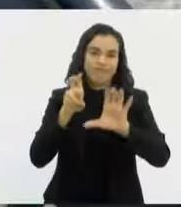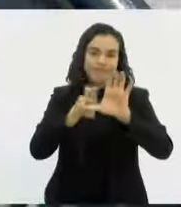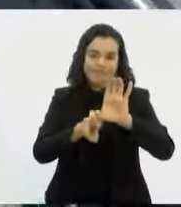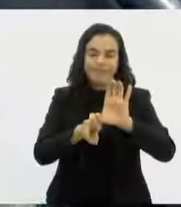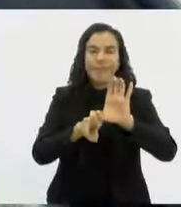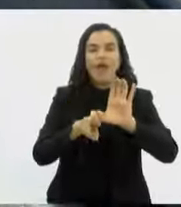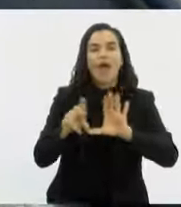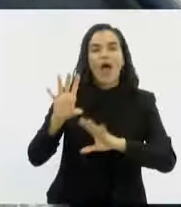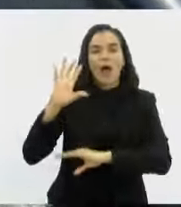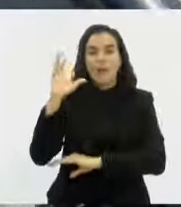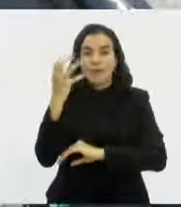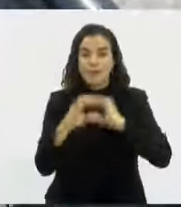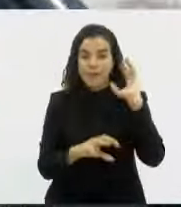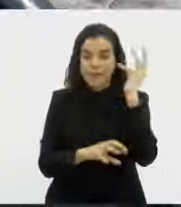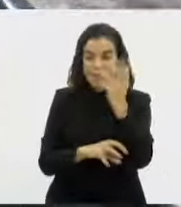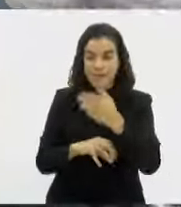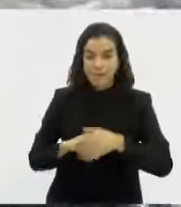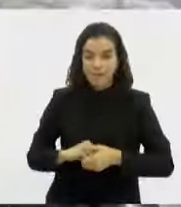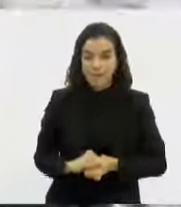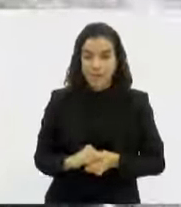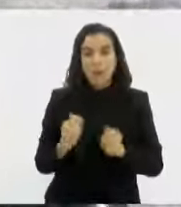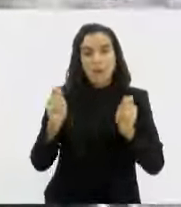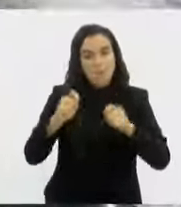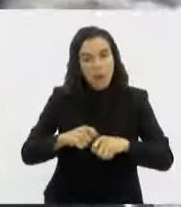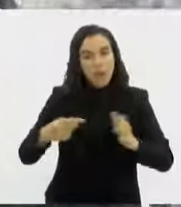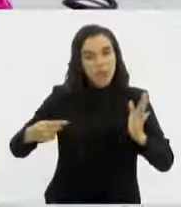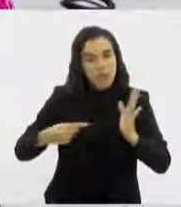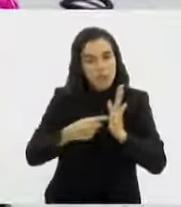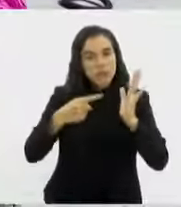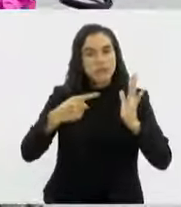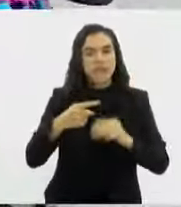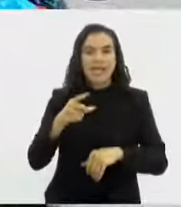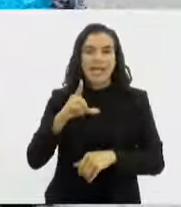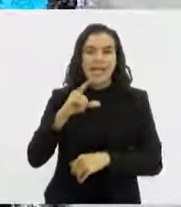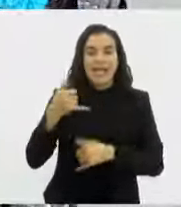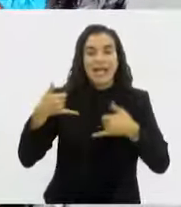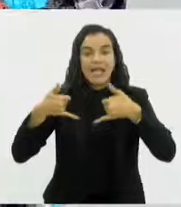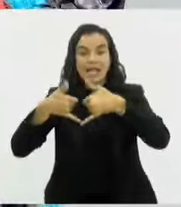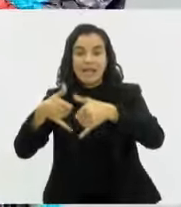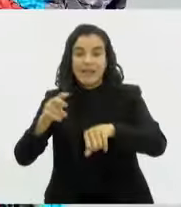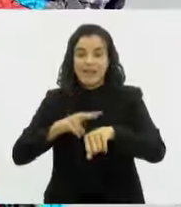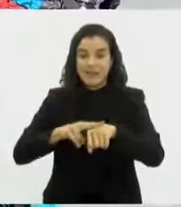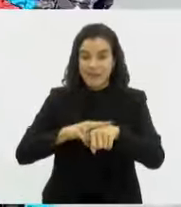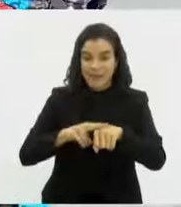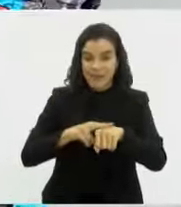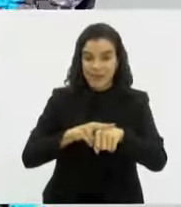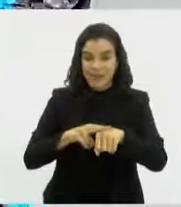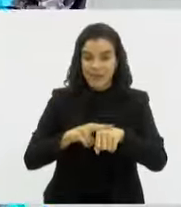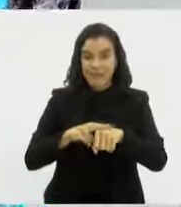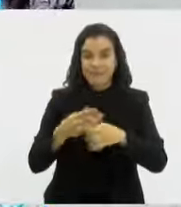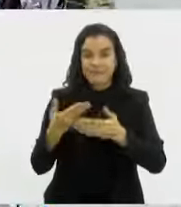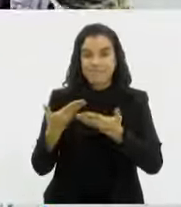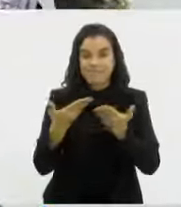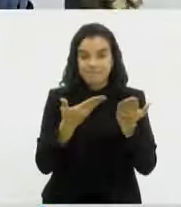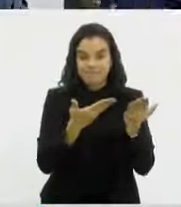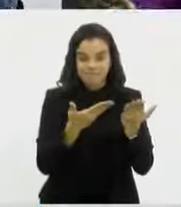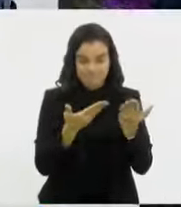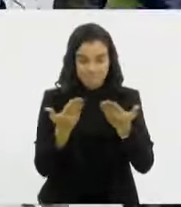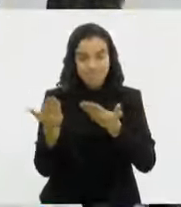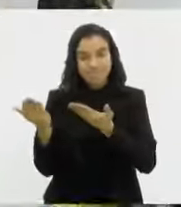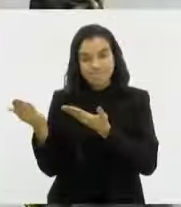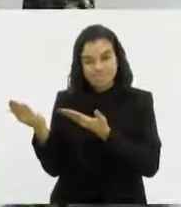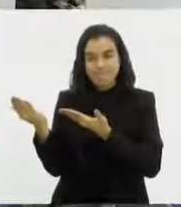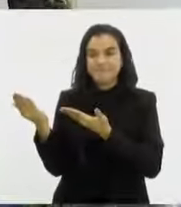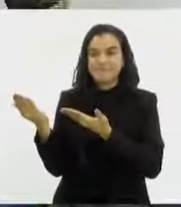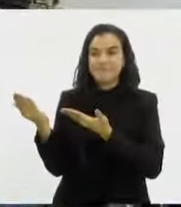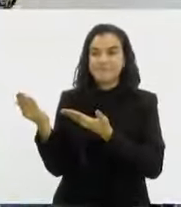ambientais em todo o estado do Rio de Janeiro podem ser feitas ao Linha Verde, por meio dos telefones 0300 253